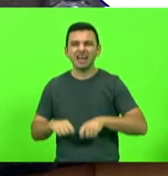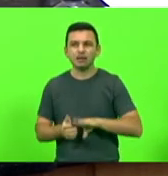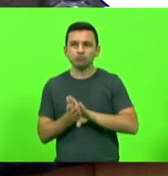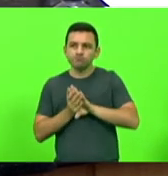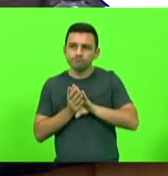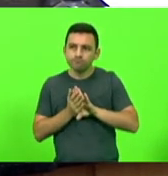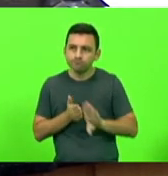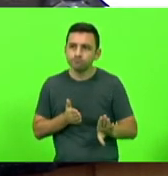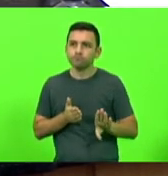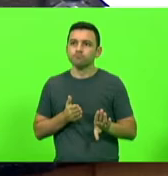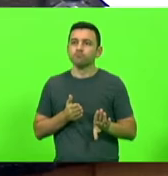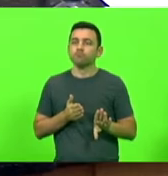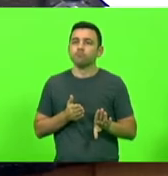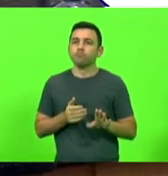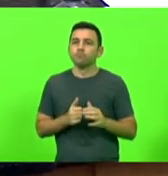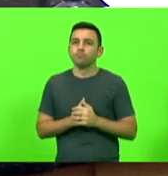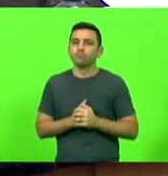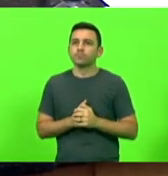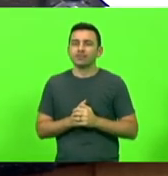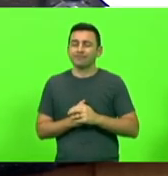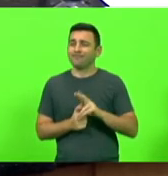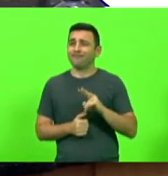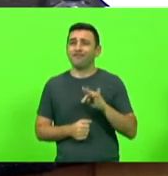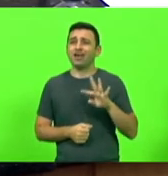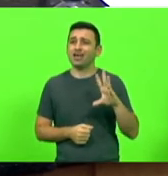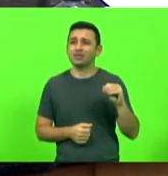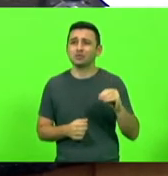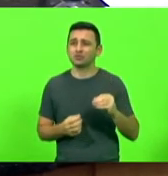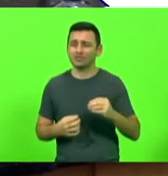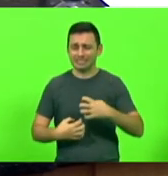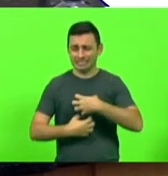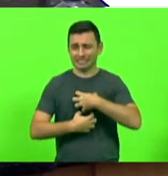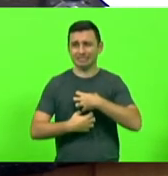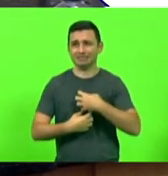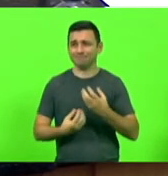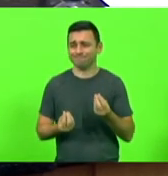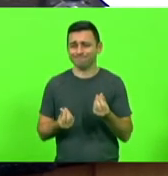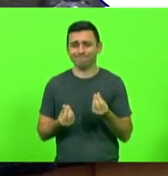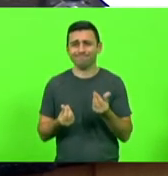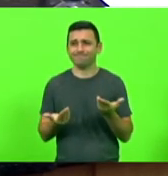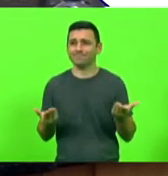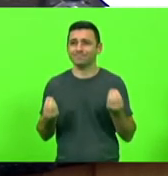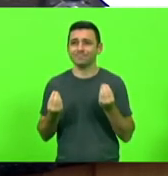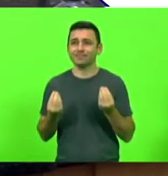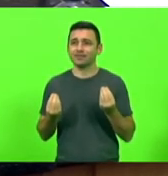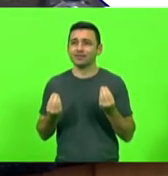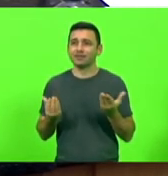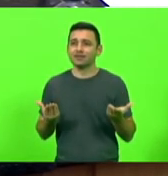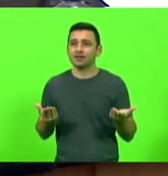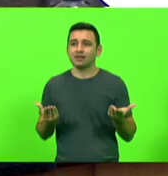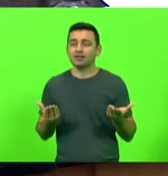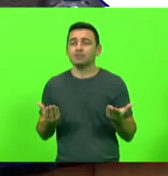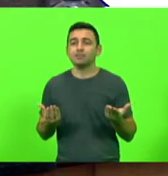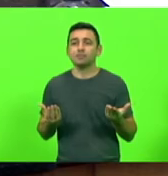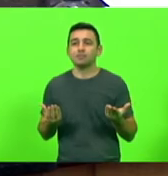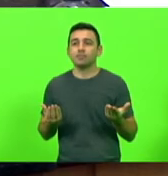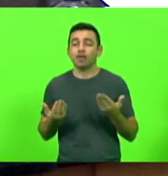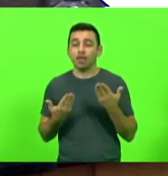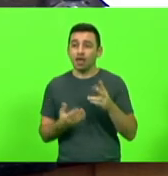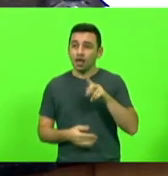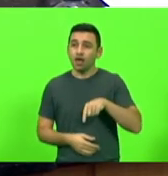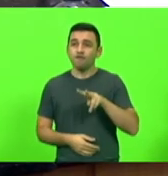esse veto insensível. não há outra palavra para classificar como um veto